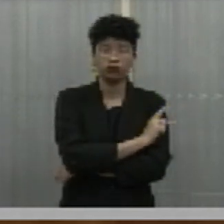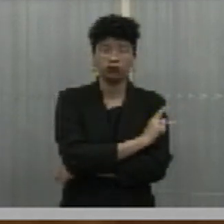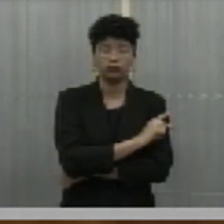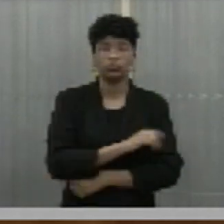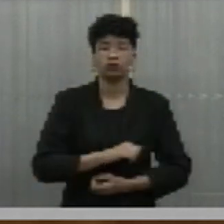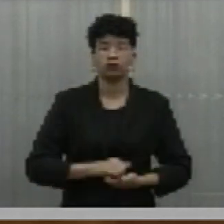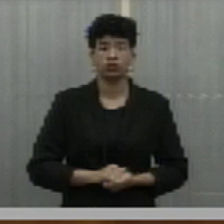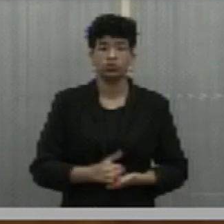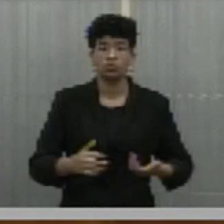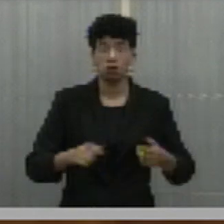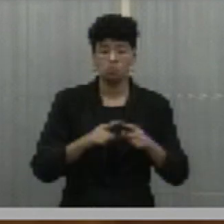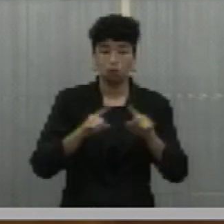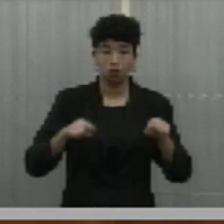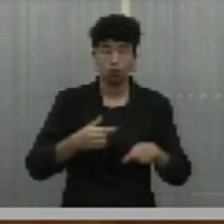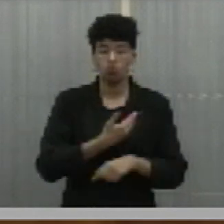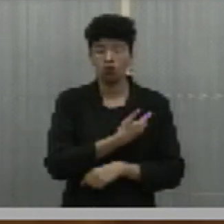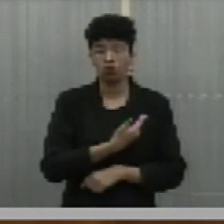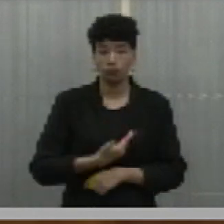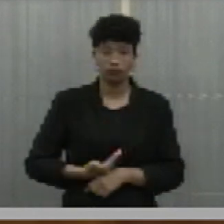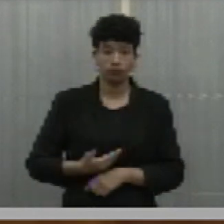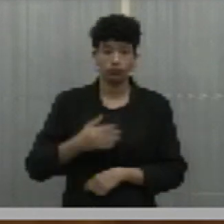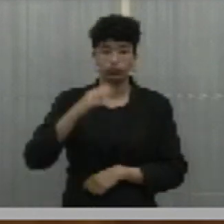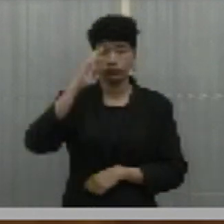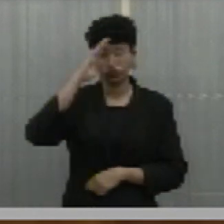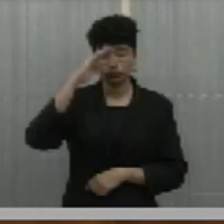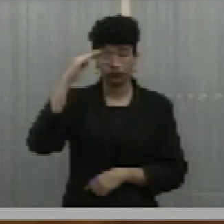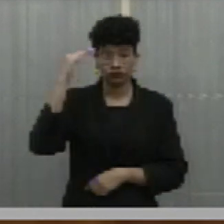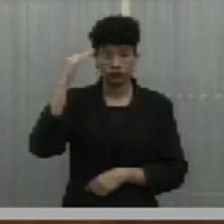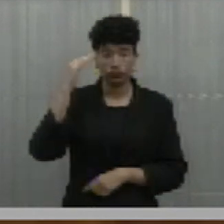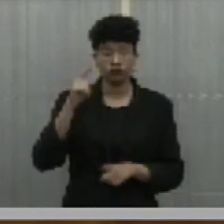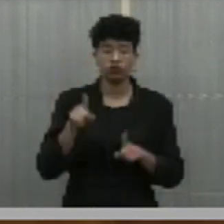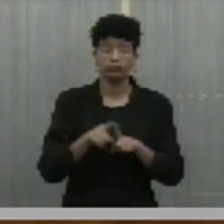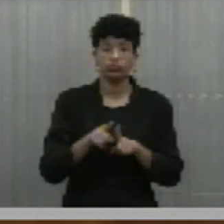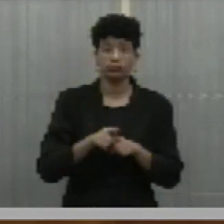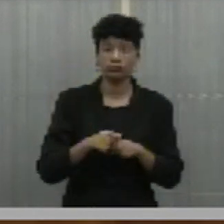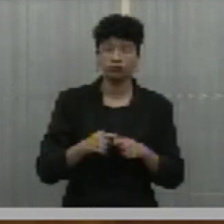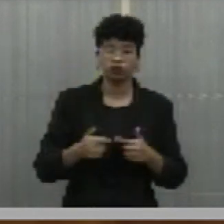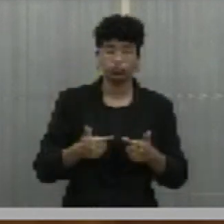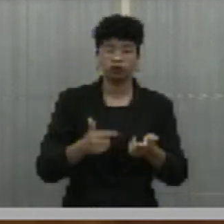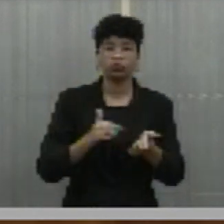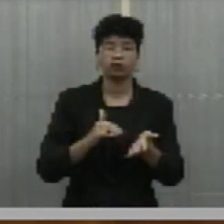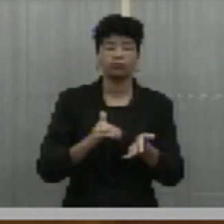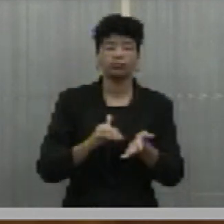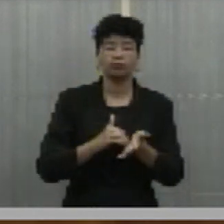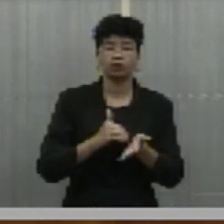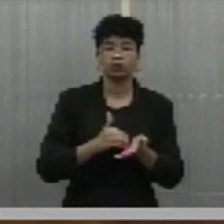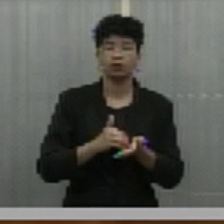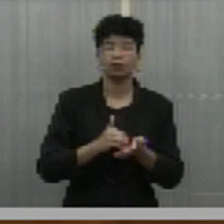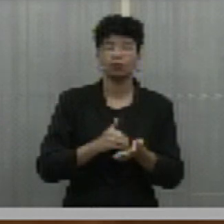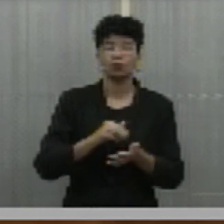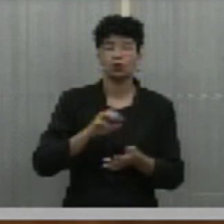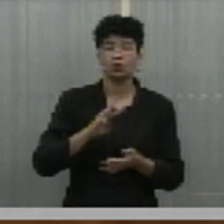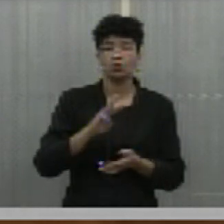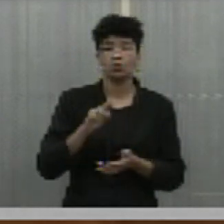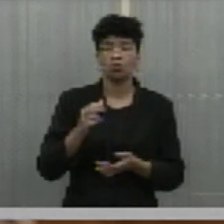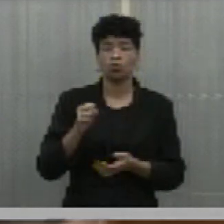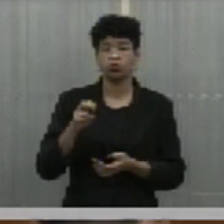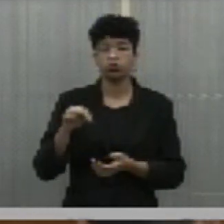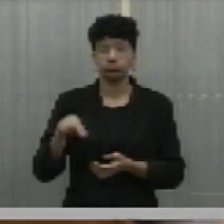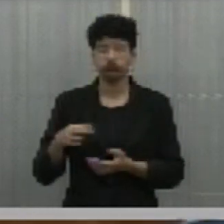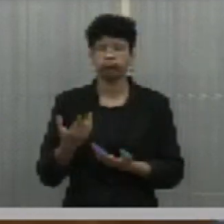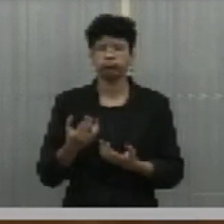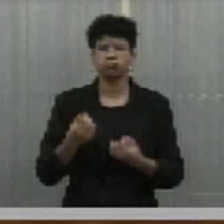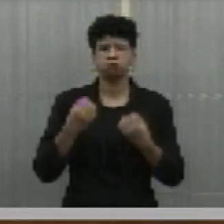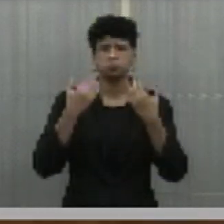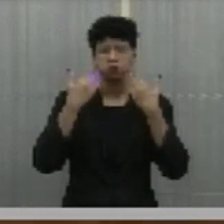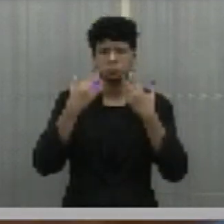idealizado no plano de governo do governador Rafael Fonteles e executado pelo secretário Austin Bandeira, eles têm, muito claramente,